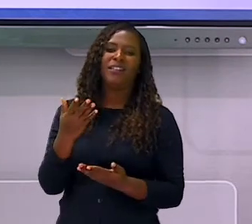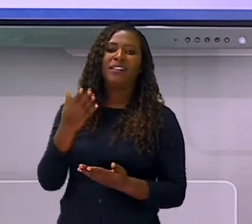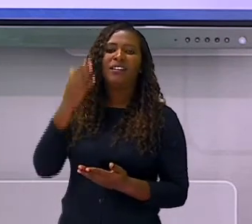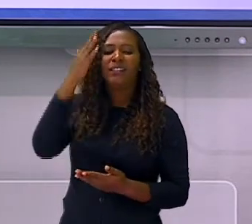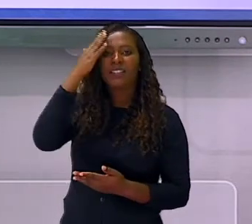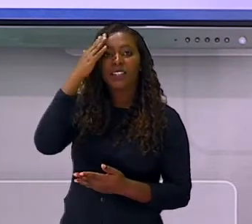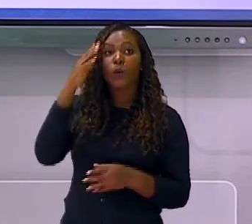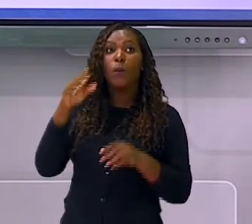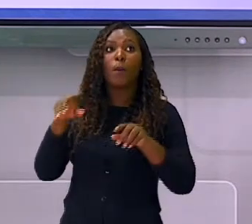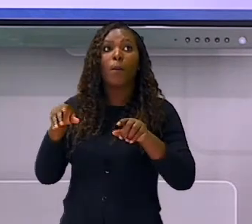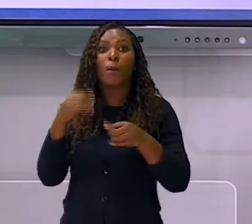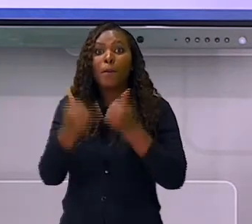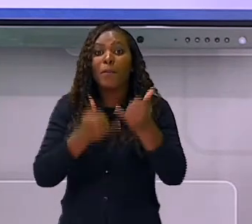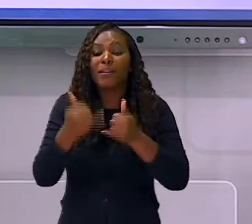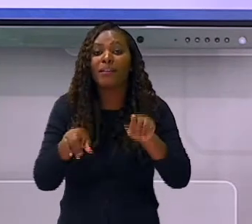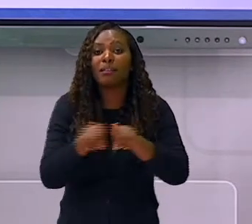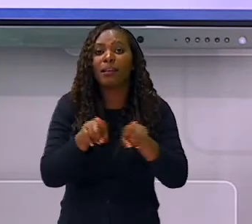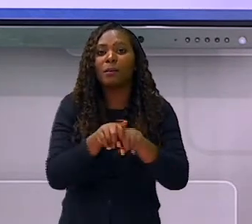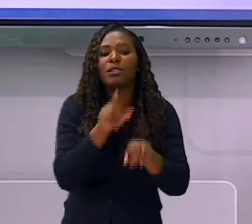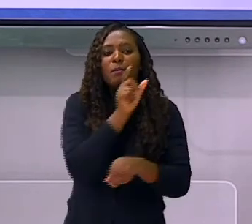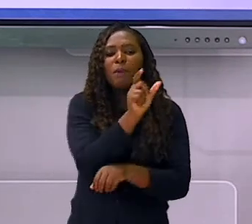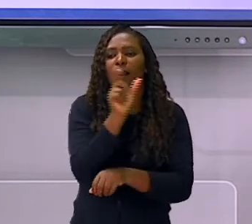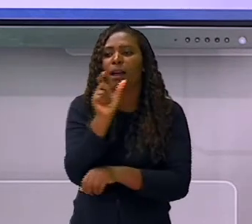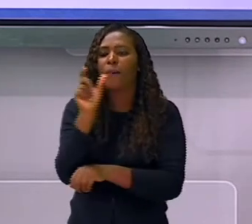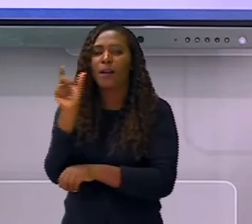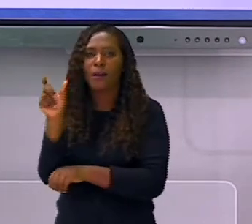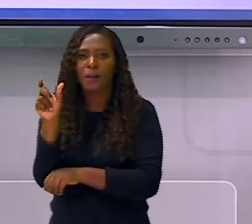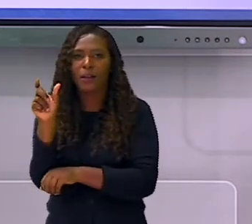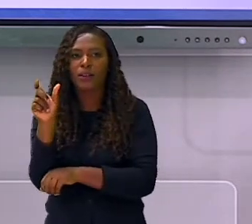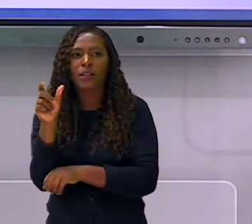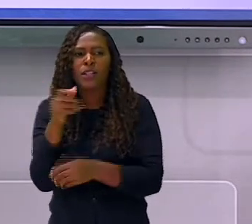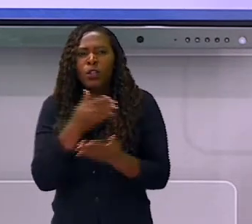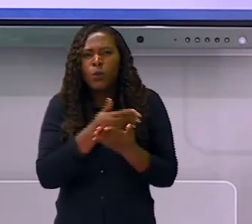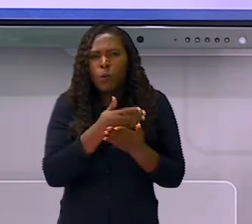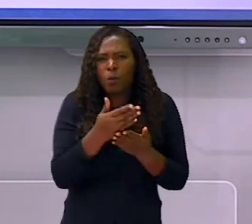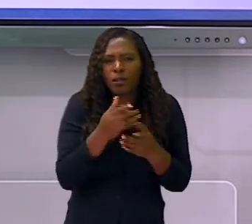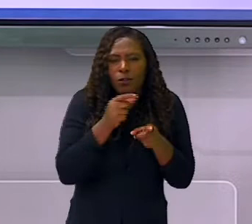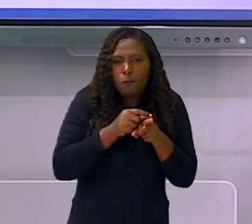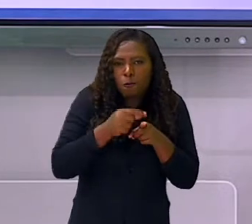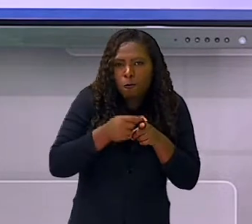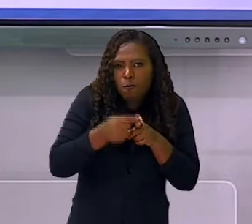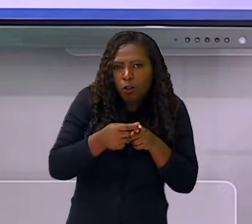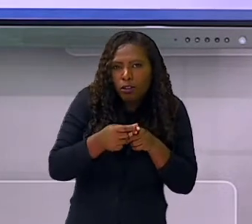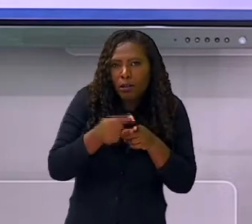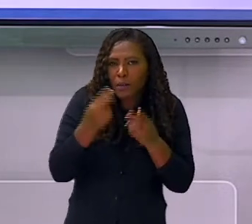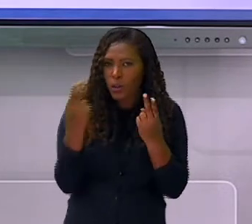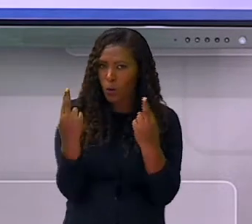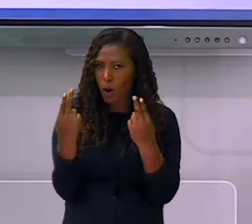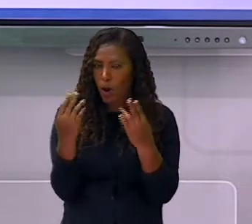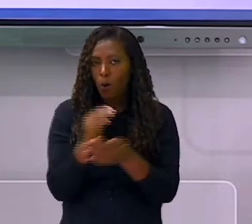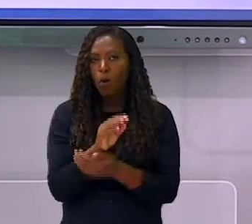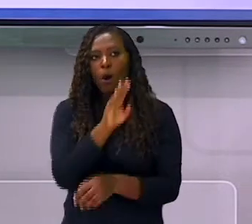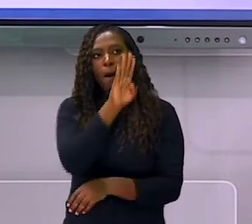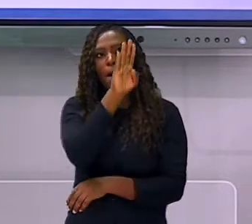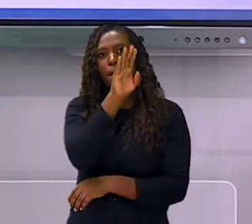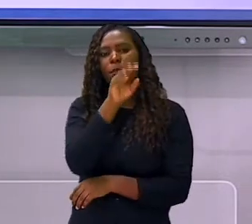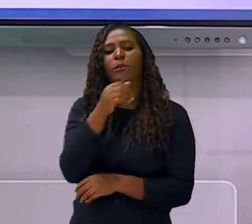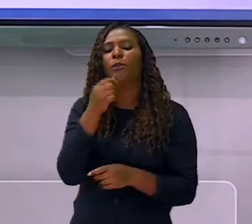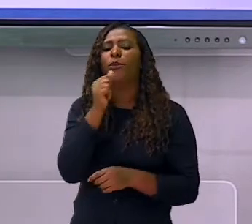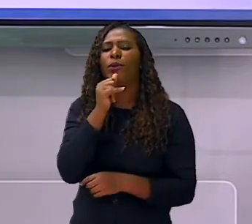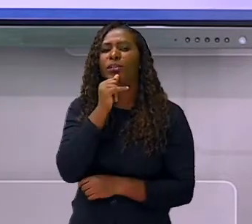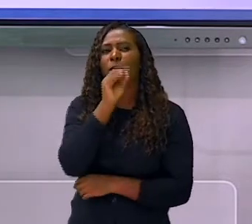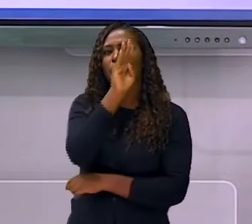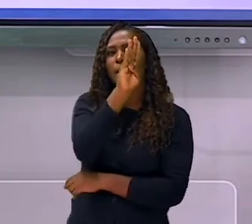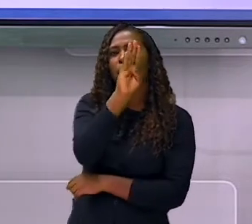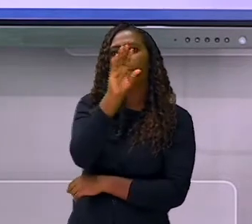com o mesmo fonema que outras palavras. Você dá um exemplo, bolo. E aí você pede para a